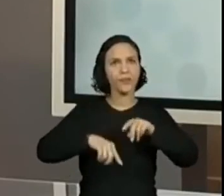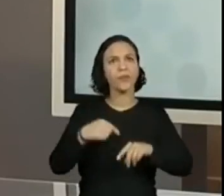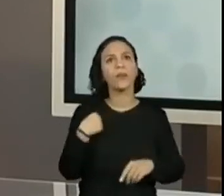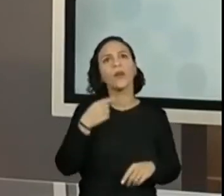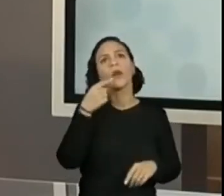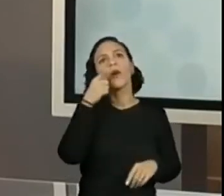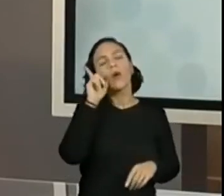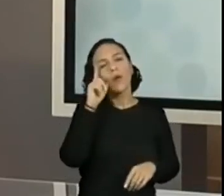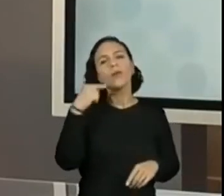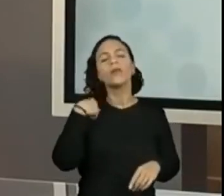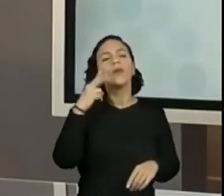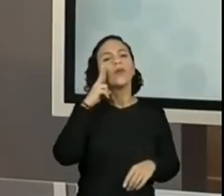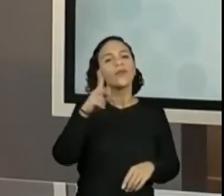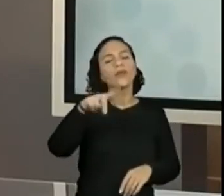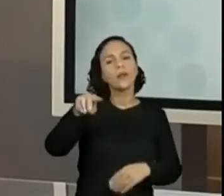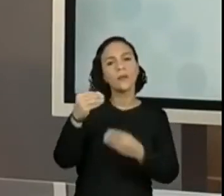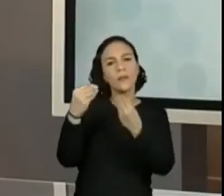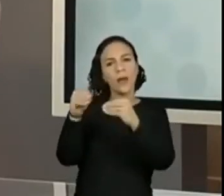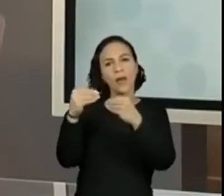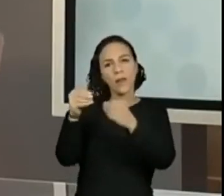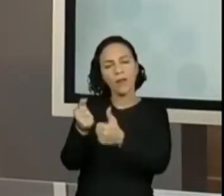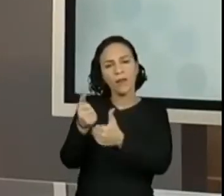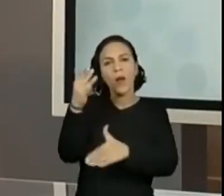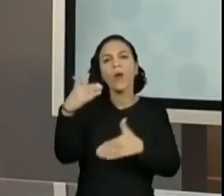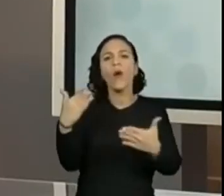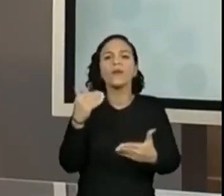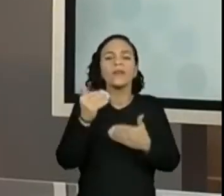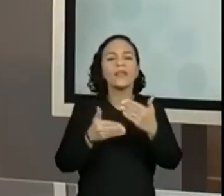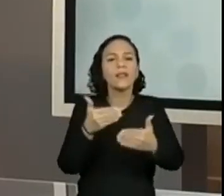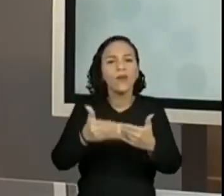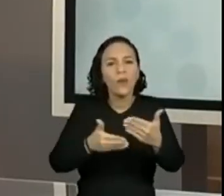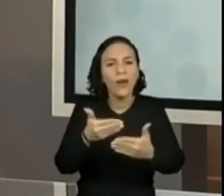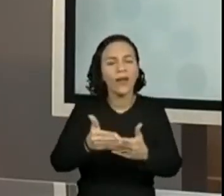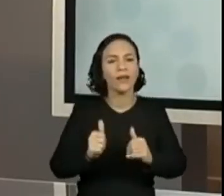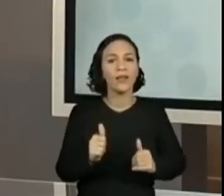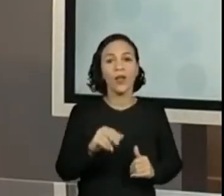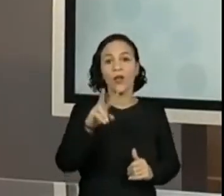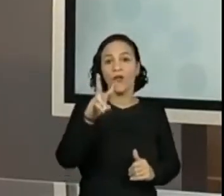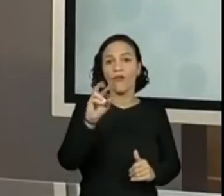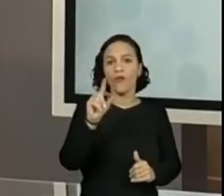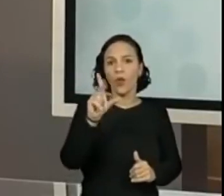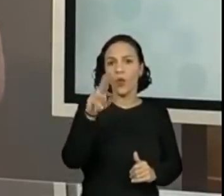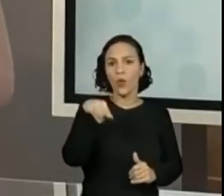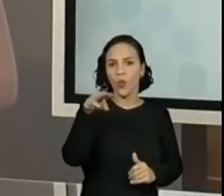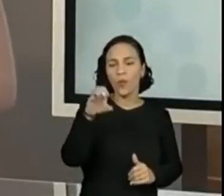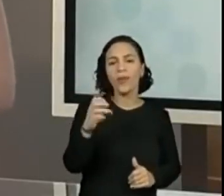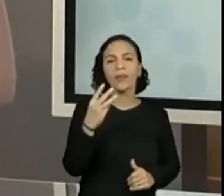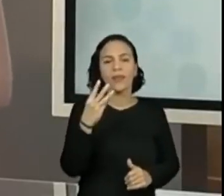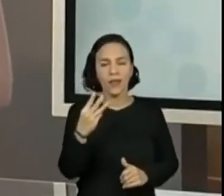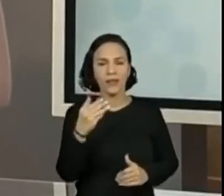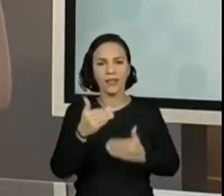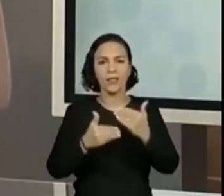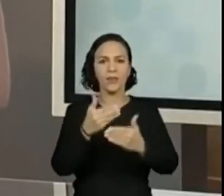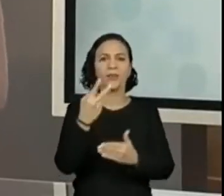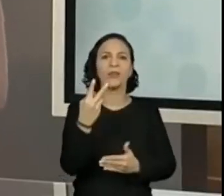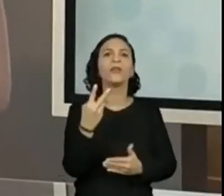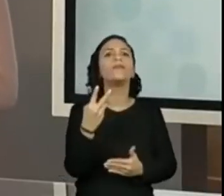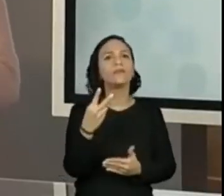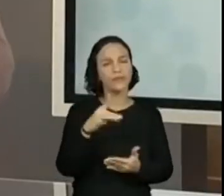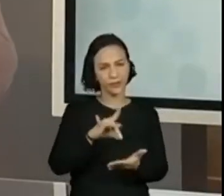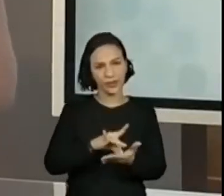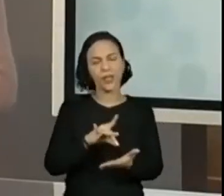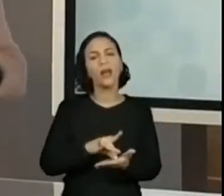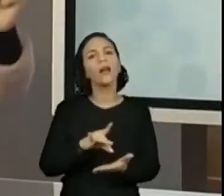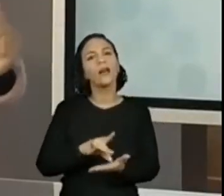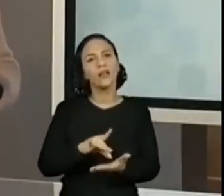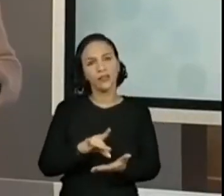eu vi, foram colocando ali no chat a questão da sequência, que era volume 3, sequência 2, realmente era.